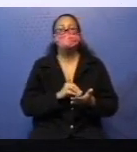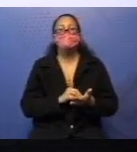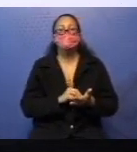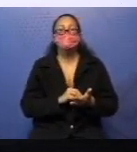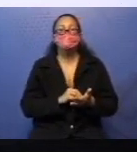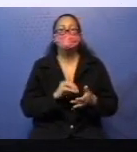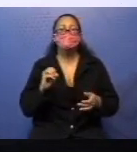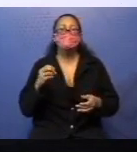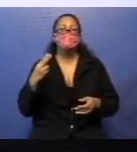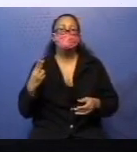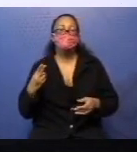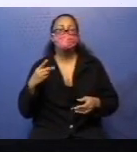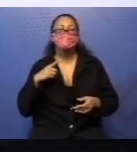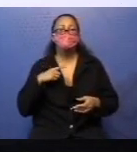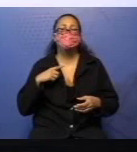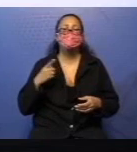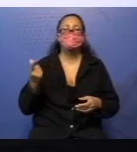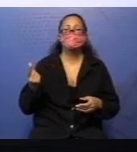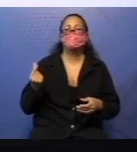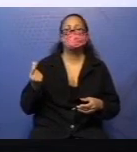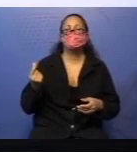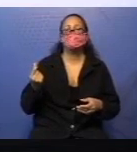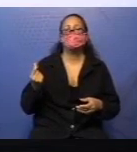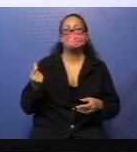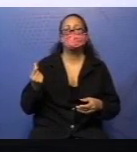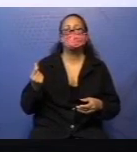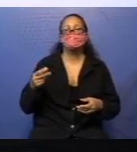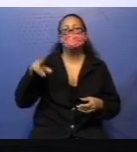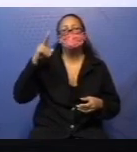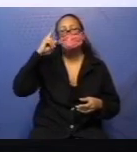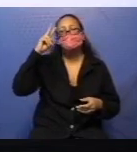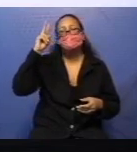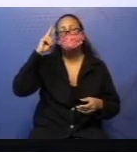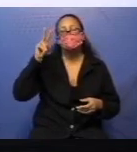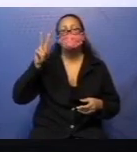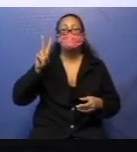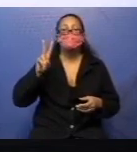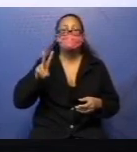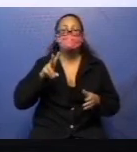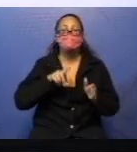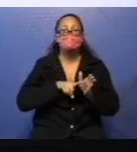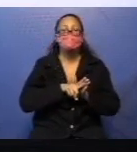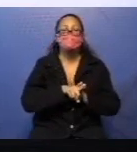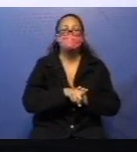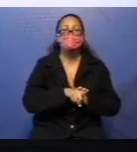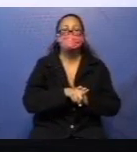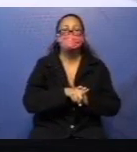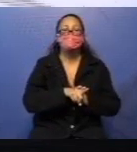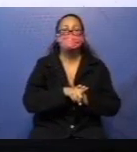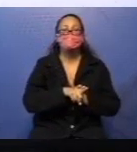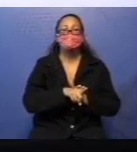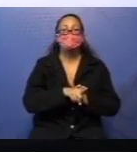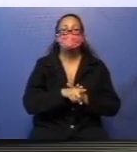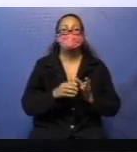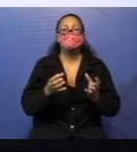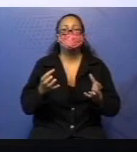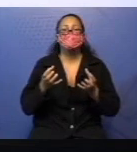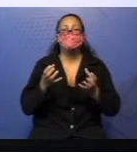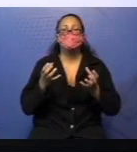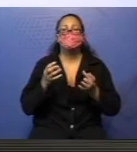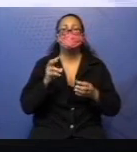dinheiro e quanto. Lembre-se, são duas perguntas. Quero duas